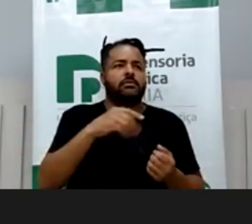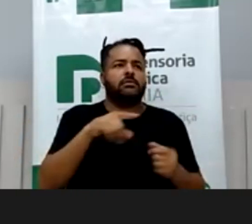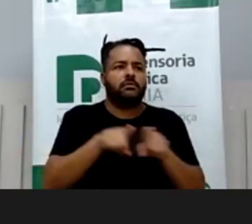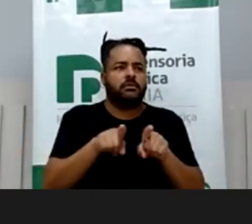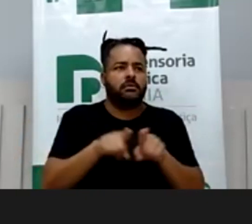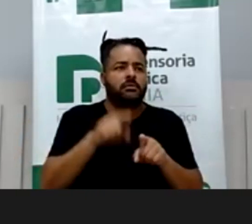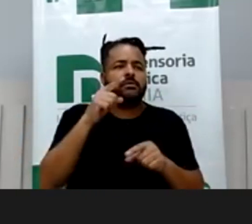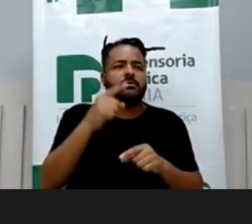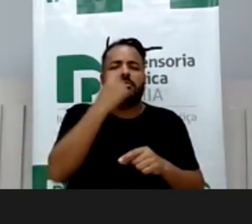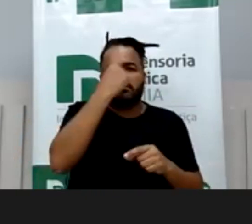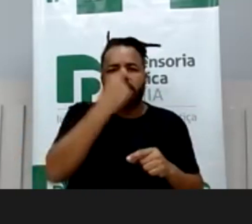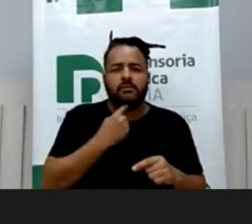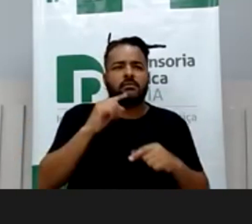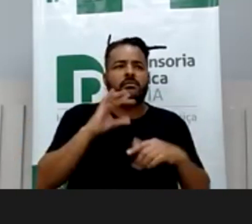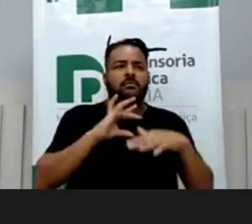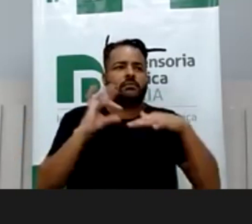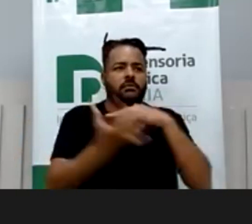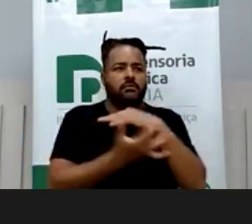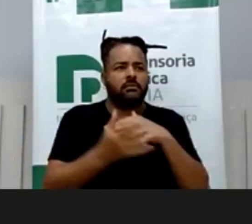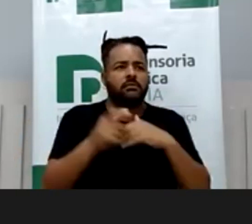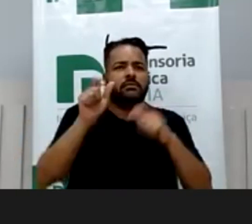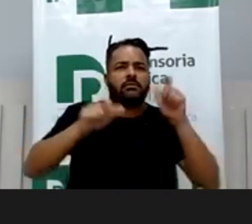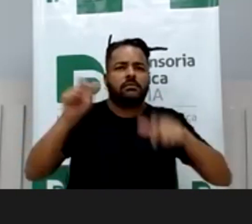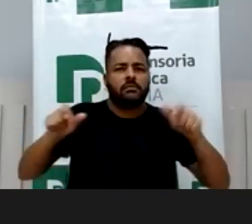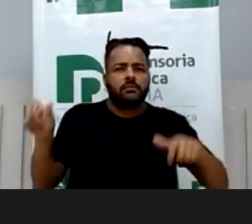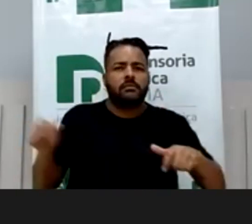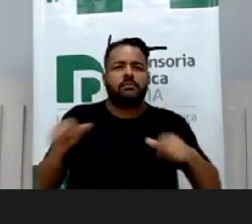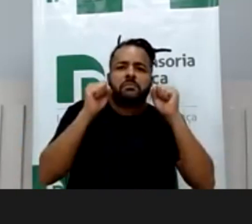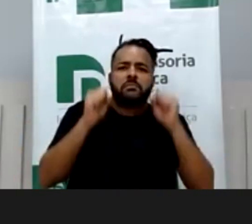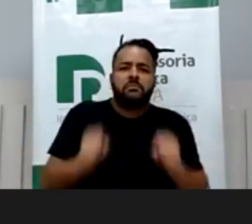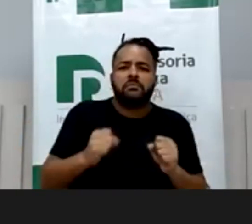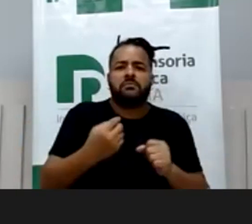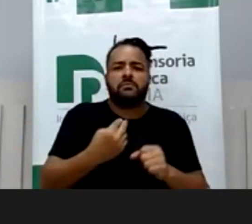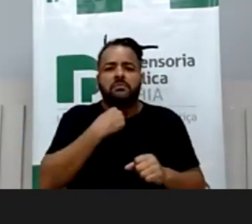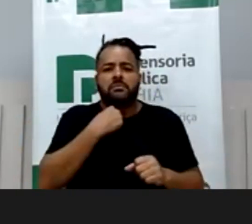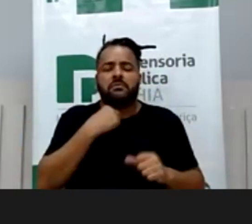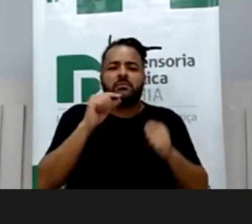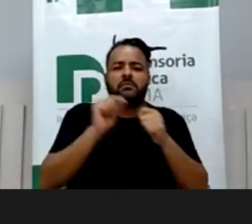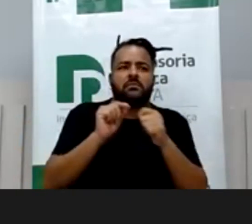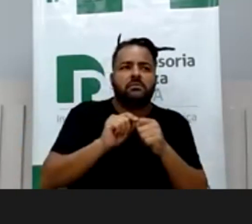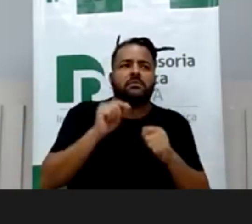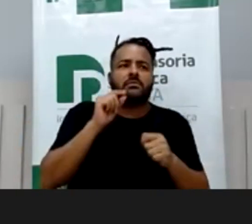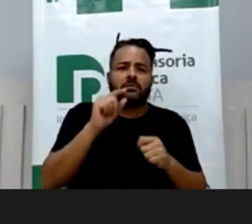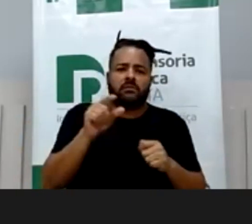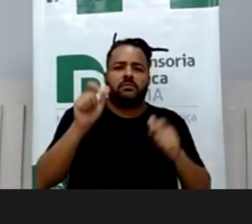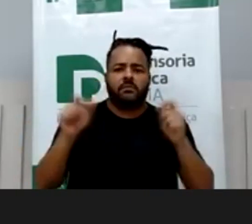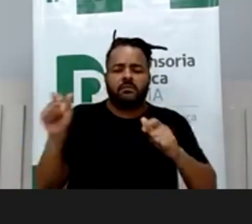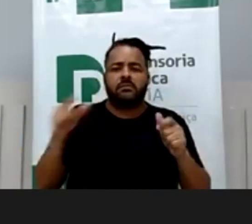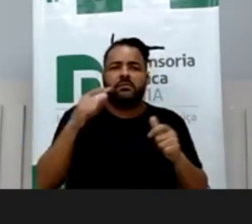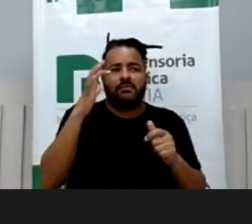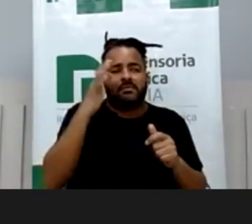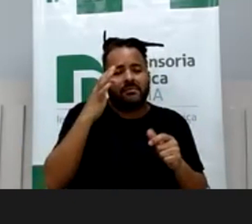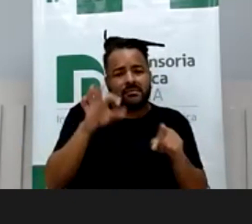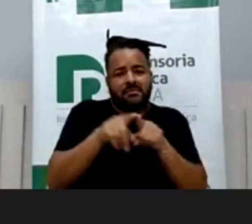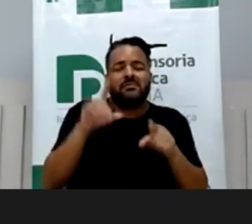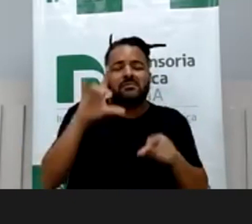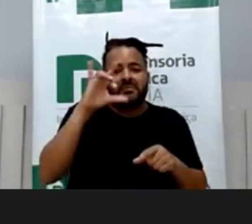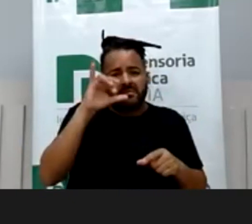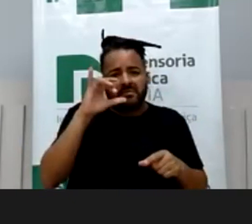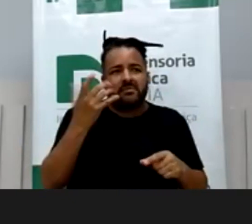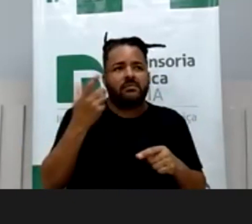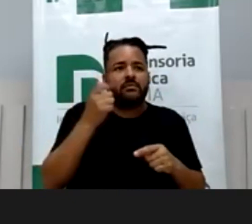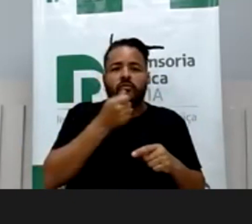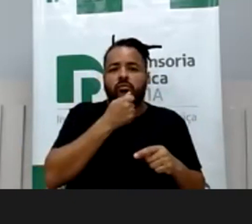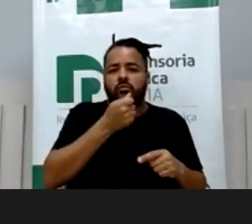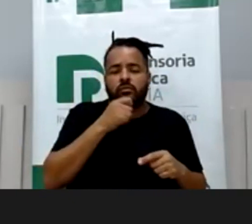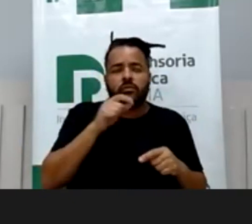exposição nas redes sociais deles, o que é que eles não podem fazer, então eles não podem, por exemplo, não tem permissão para ter Instagram ainda, não tem,